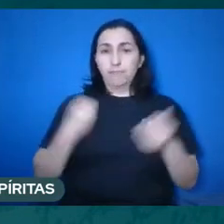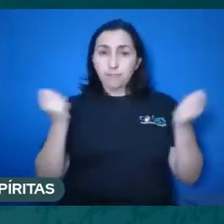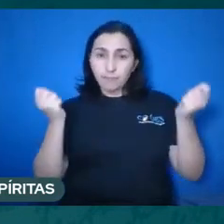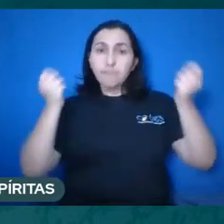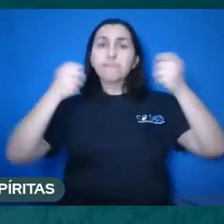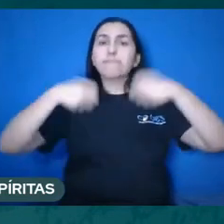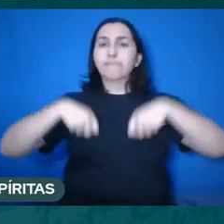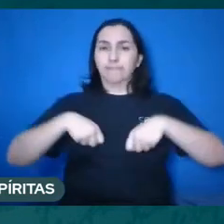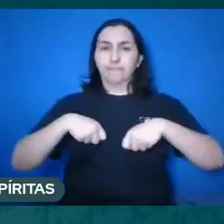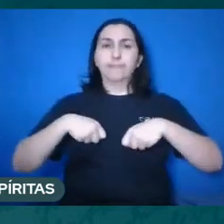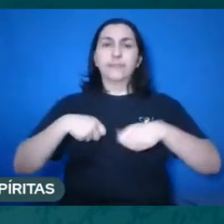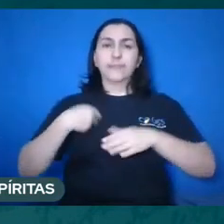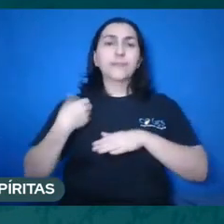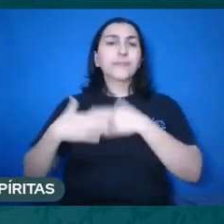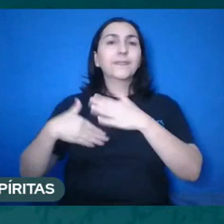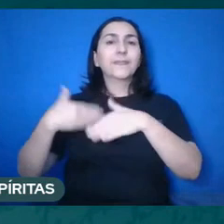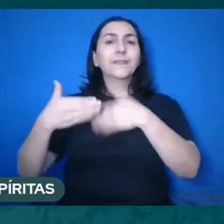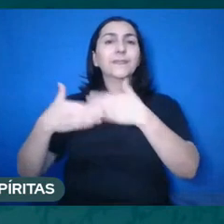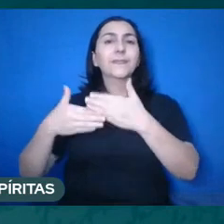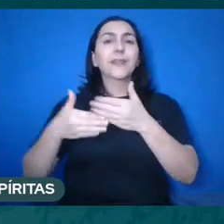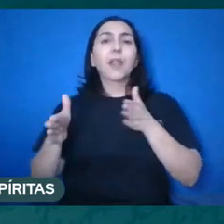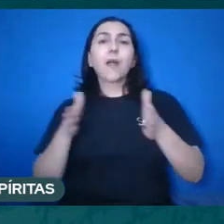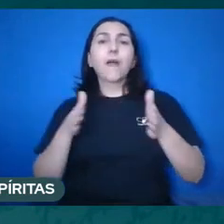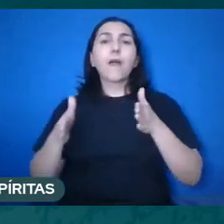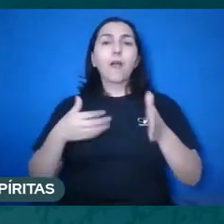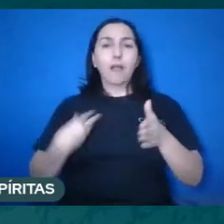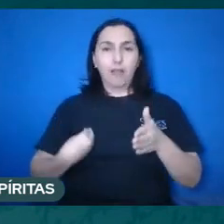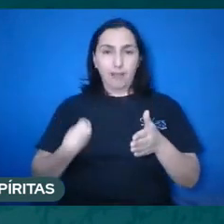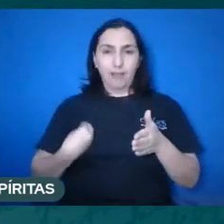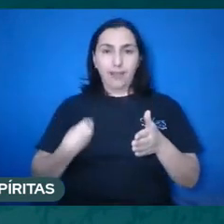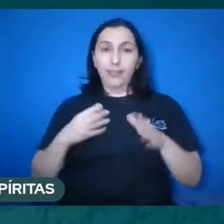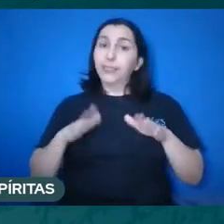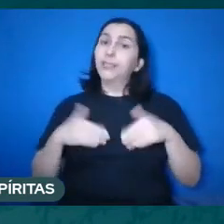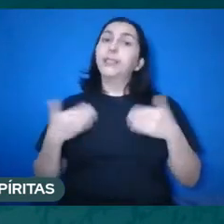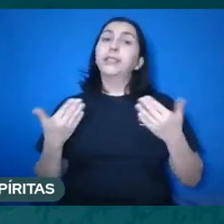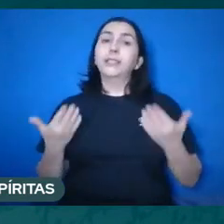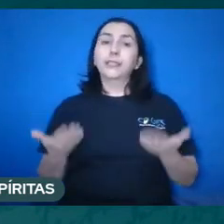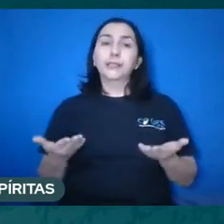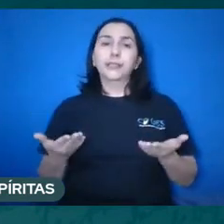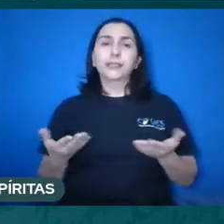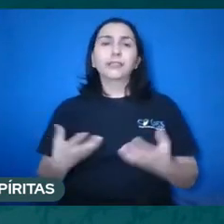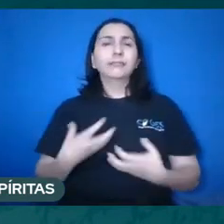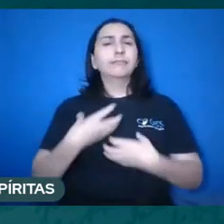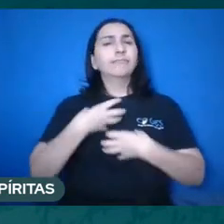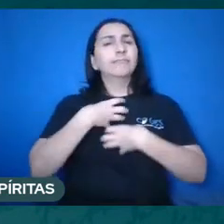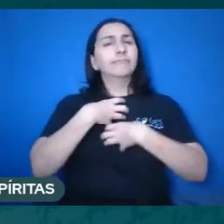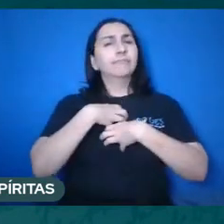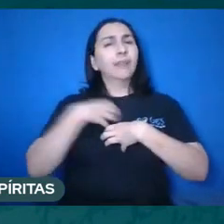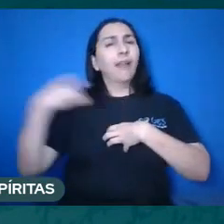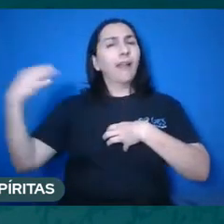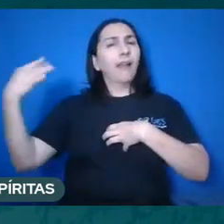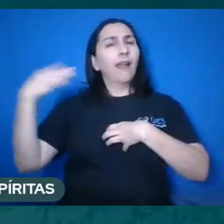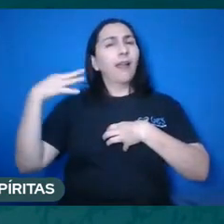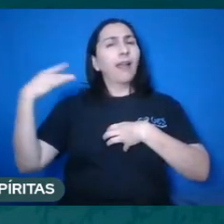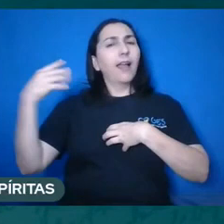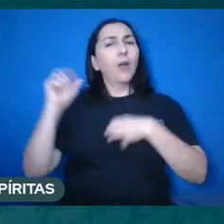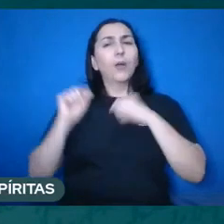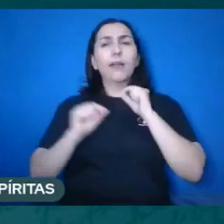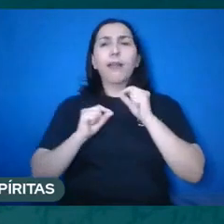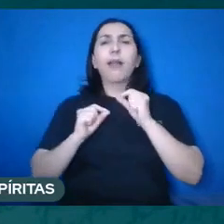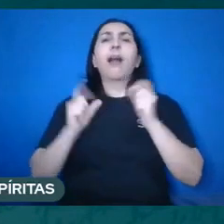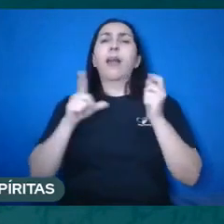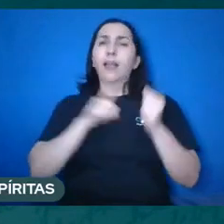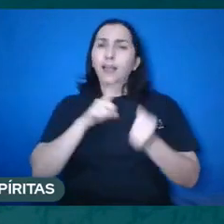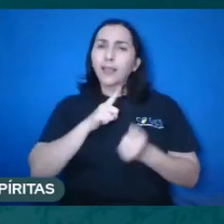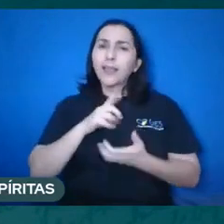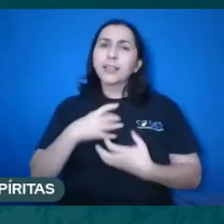que eu dou conta de fazer nesse momento. Então, e esse sentimento instintivo de que nós temos uma vida futura é algo que a gente